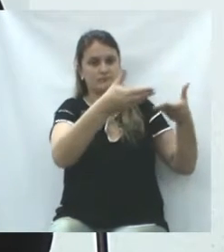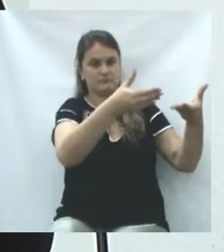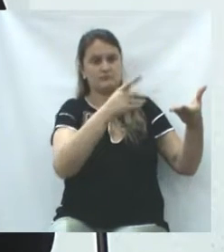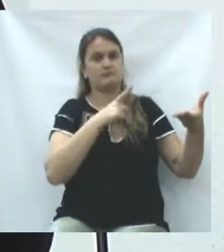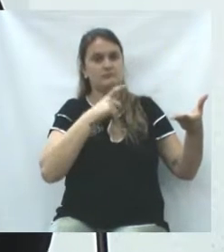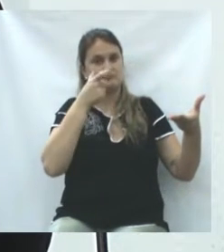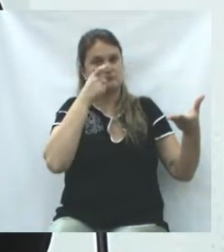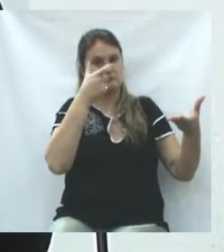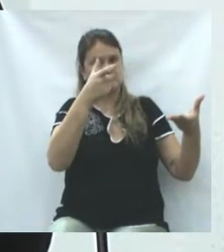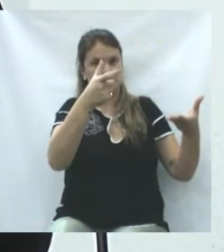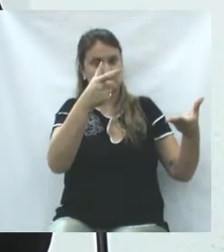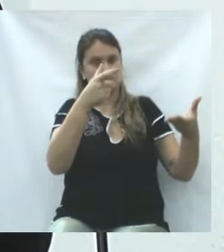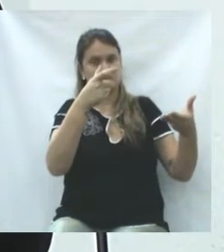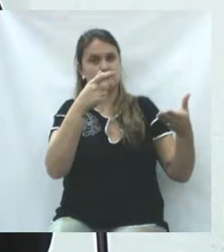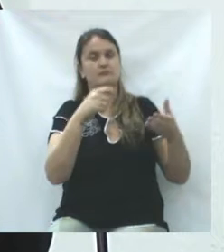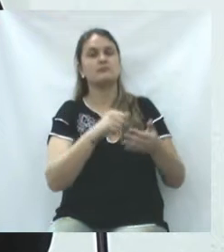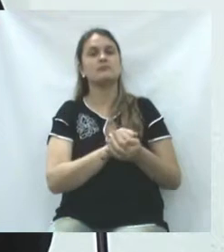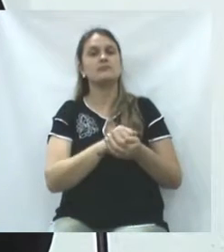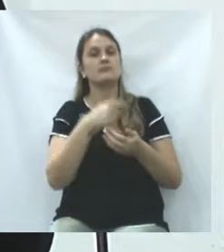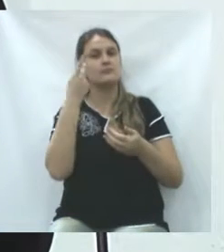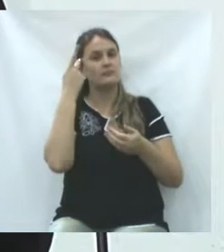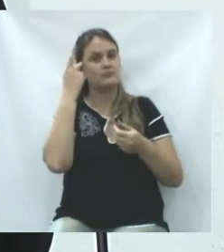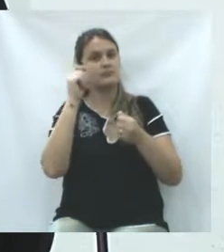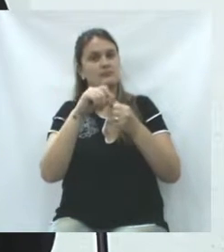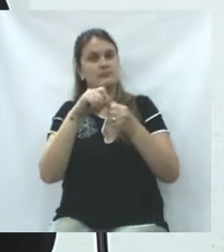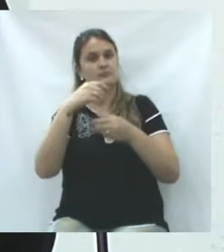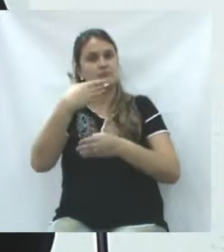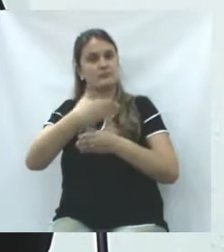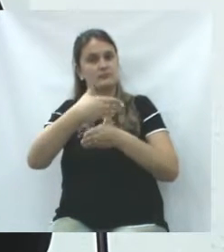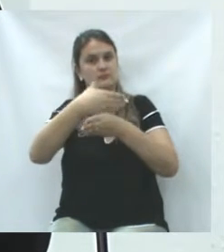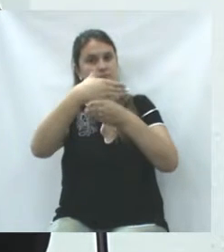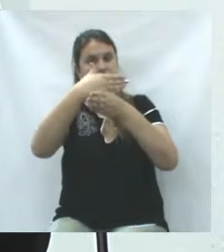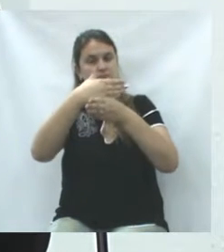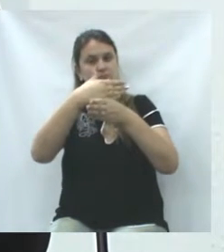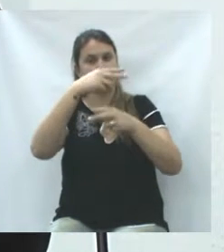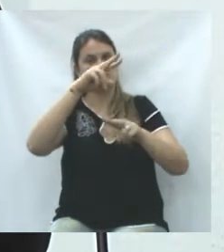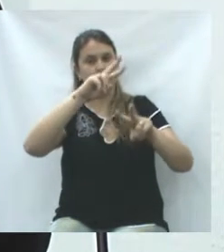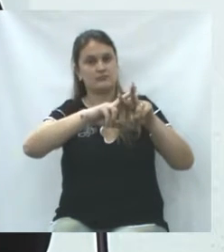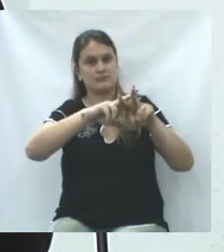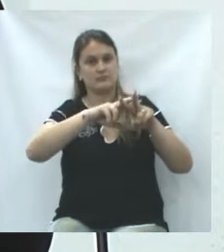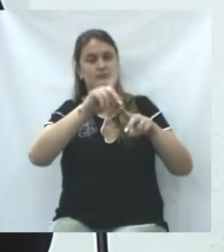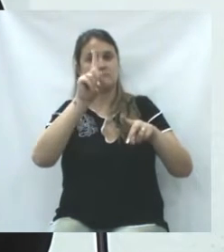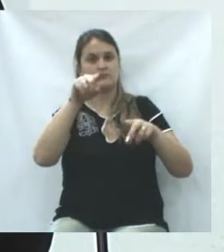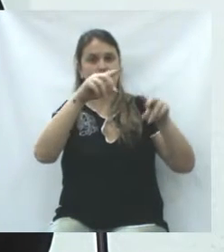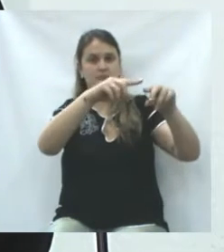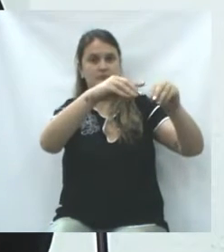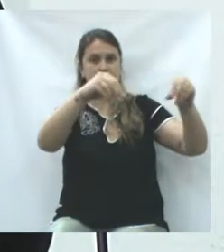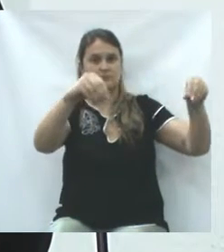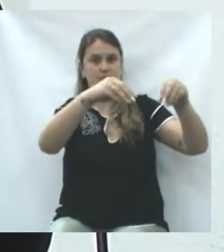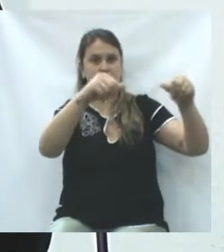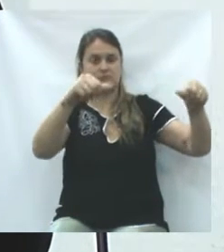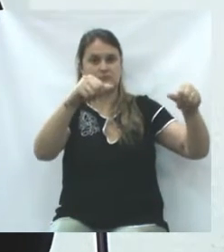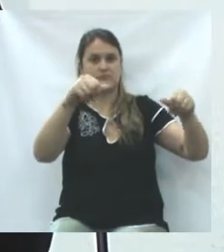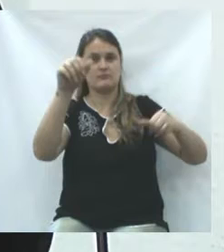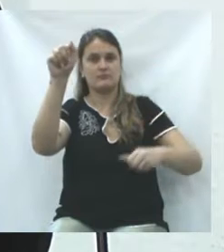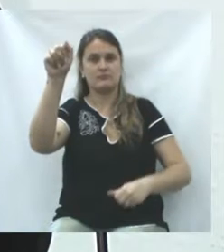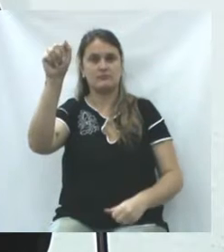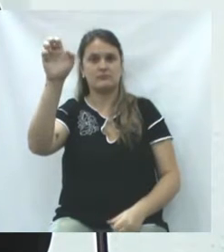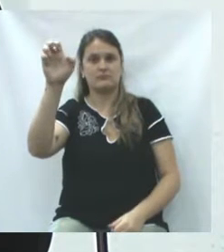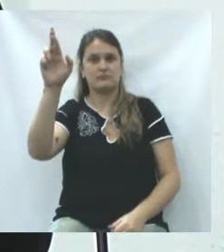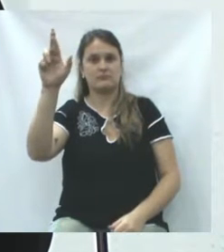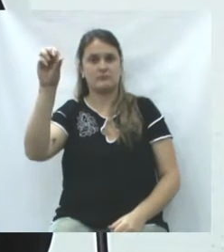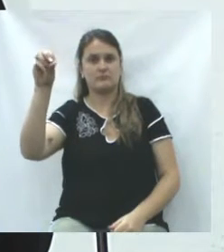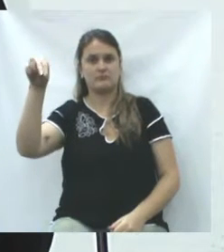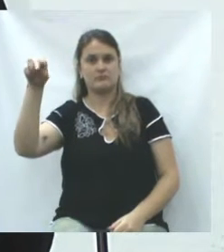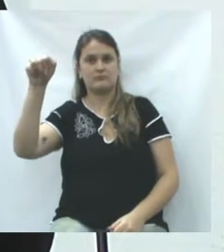e há interesse do Poder Público Municipal para que seja feita a construção. é o terreno da Aeronáutica.